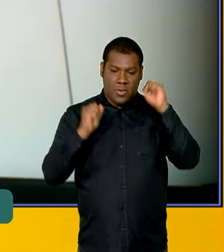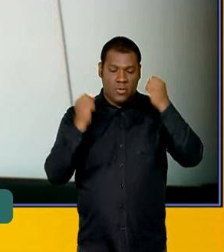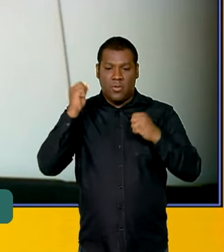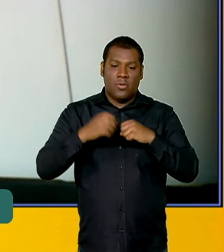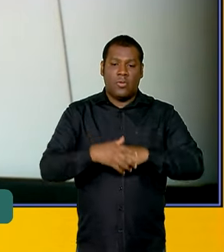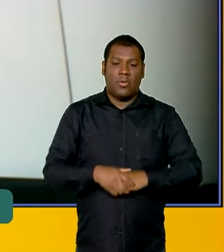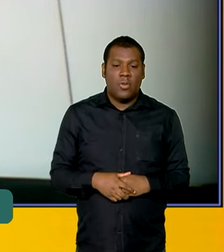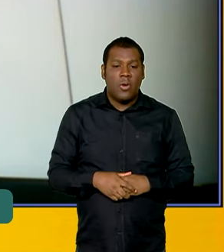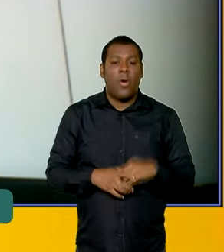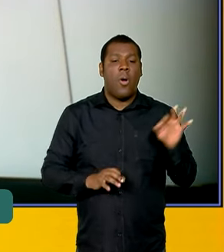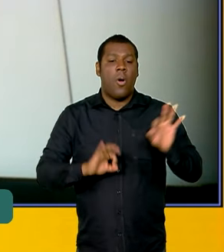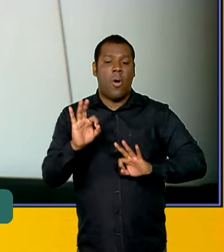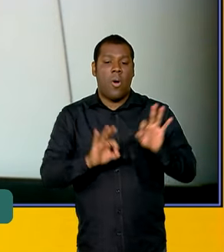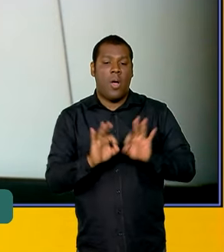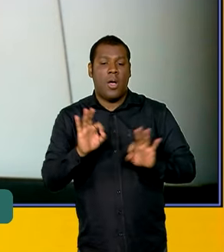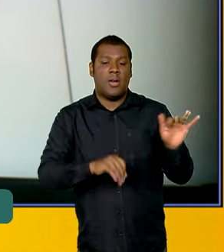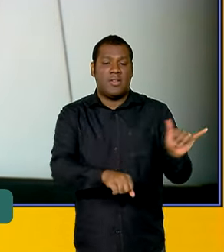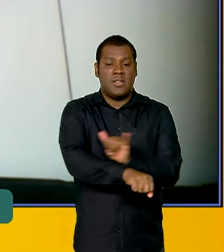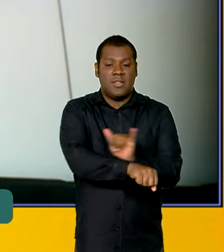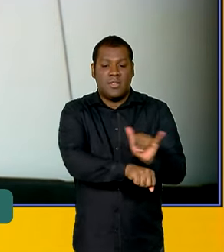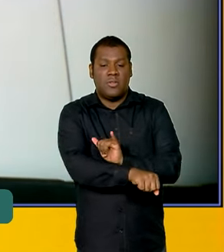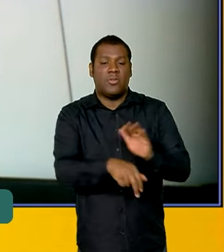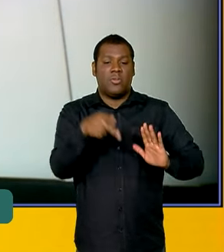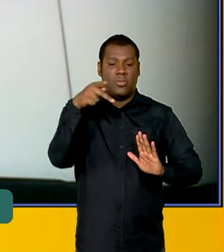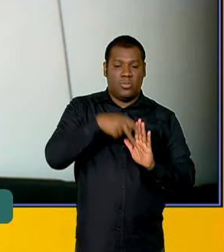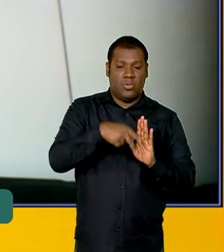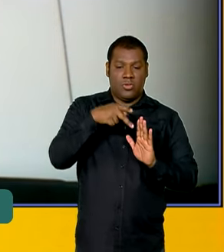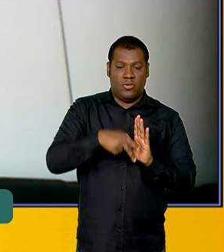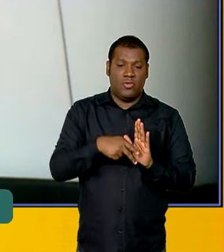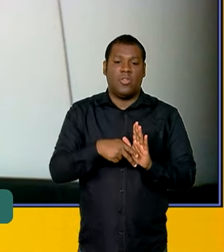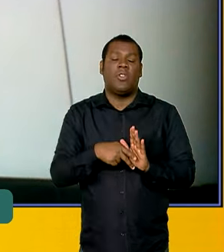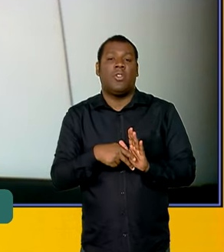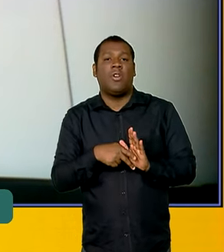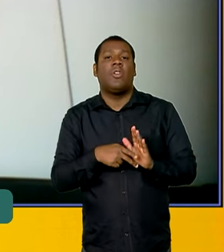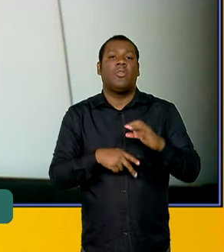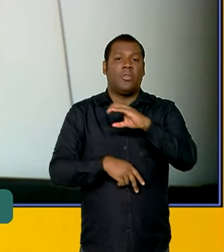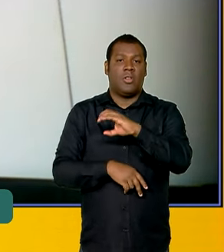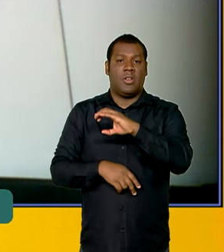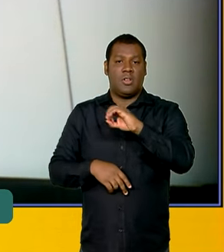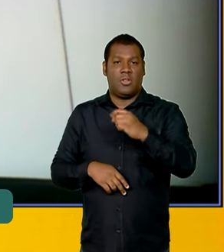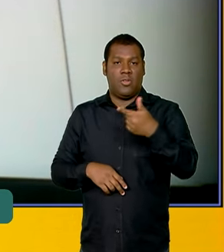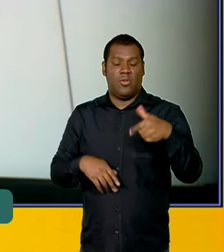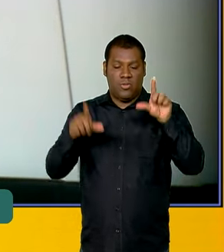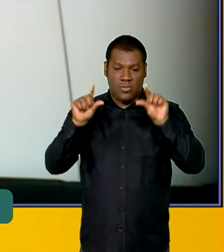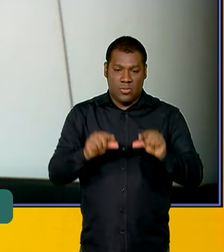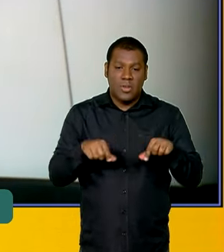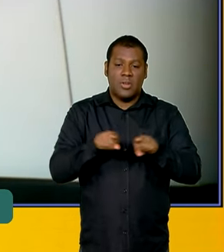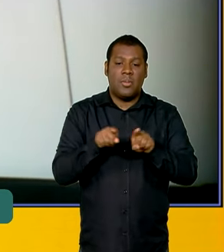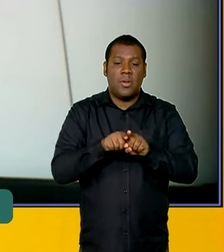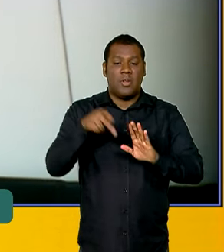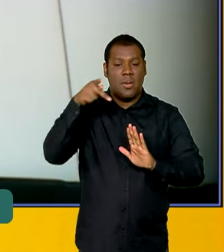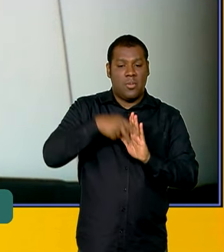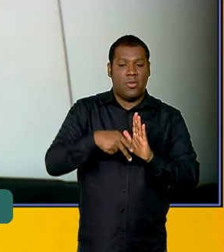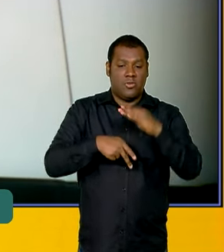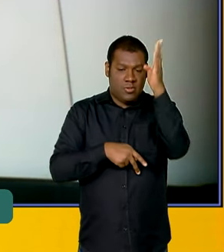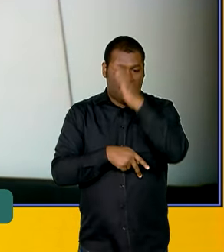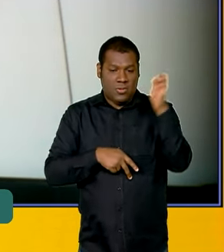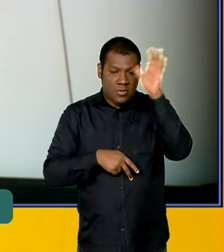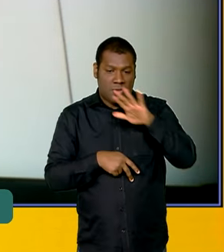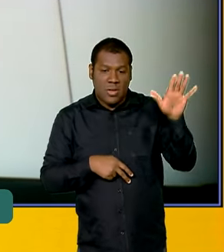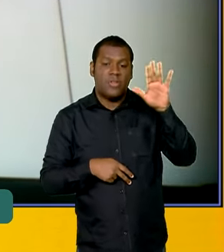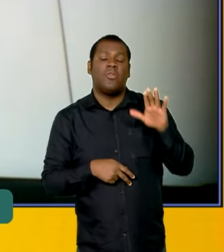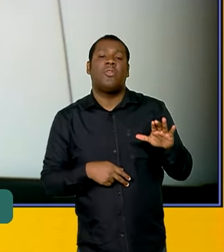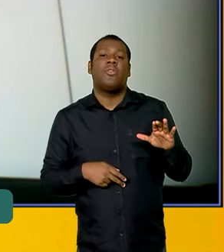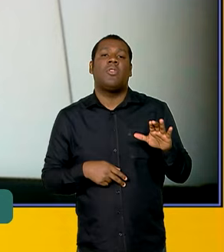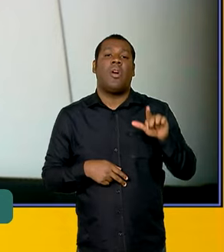para a formatação desses planos, tanto da Estratégia Nacional de Descarbonização, como o Plano Nacional de Mitigação de Redução